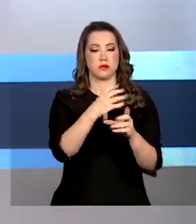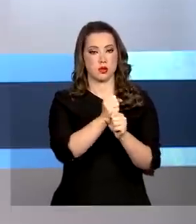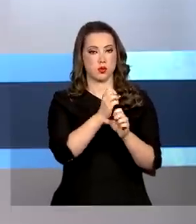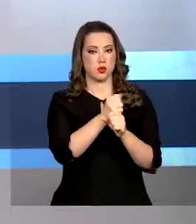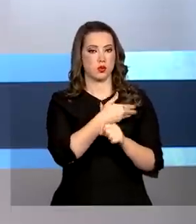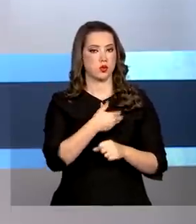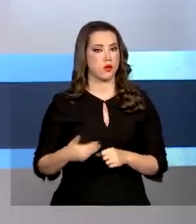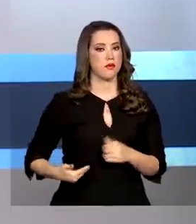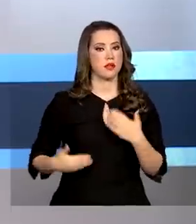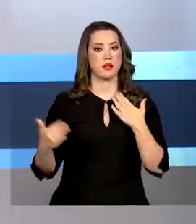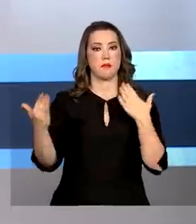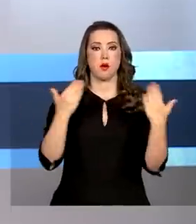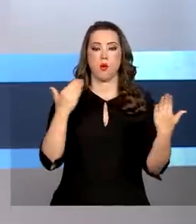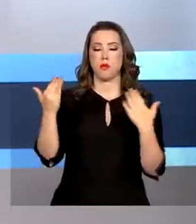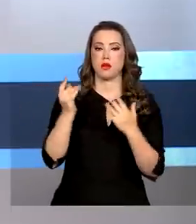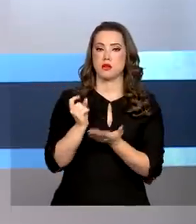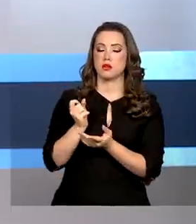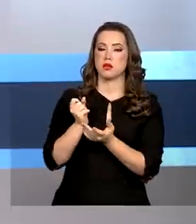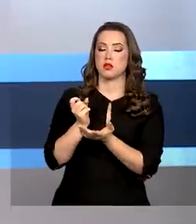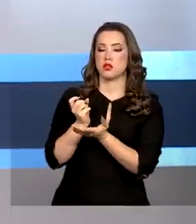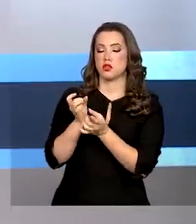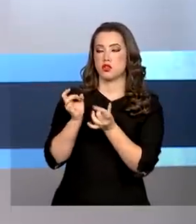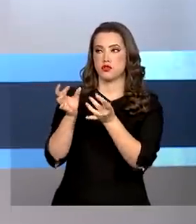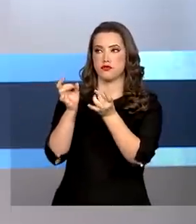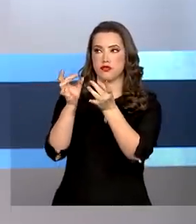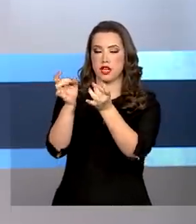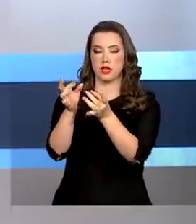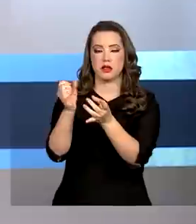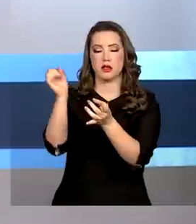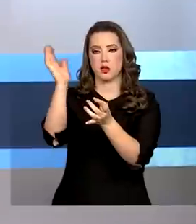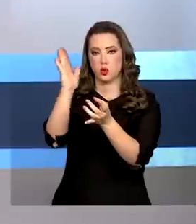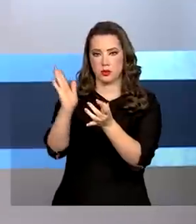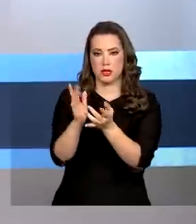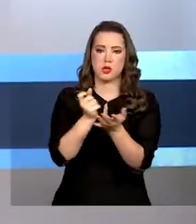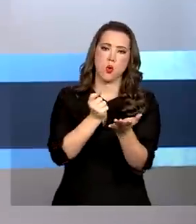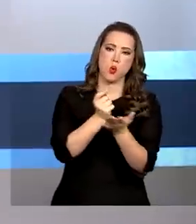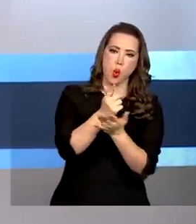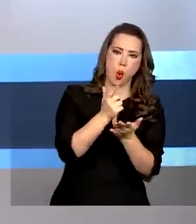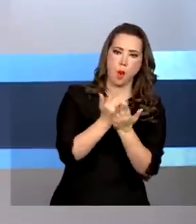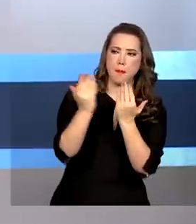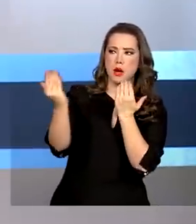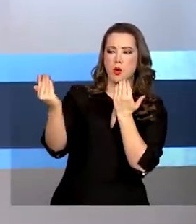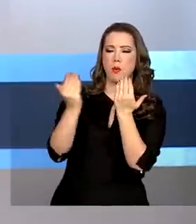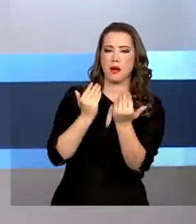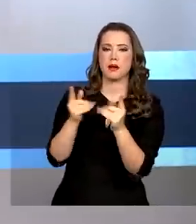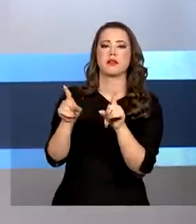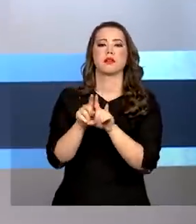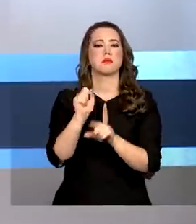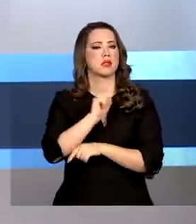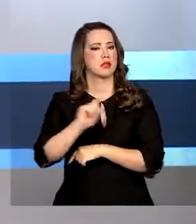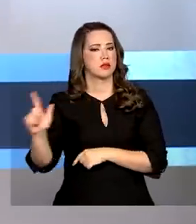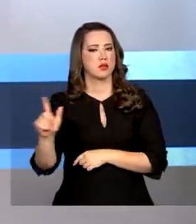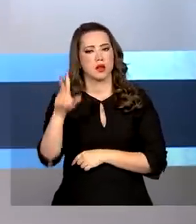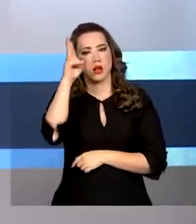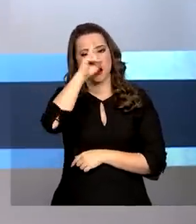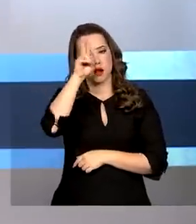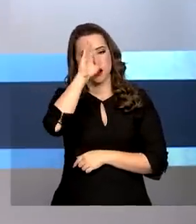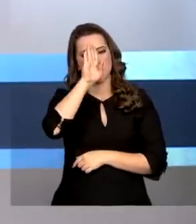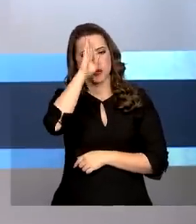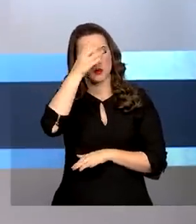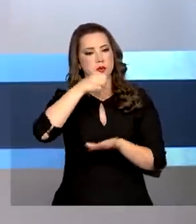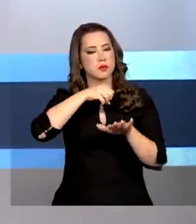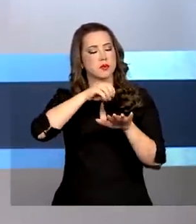A balança comercial, que é o conjunto de trocas do Brasil com o exterior, também encerra 2020 no Azul. Relembre os principais